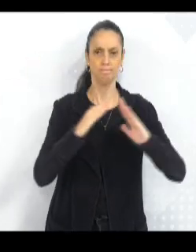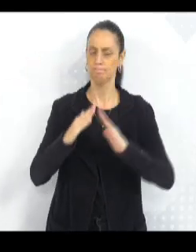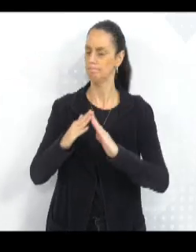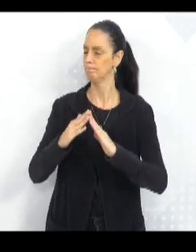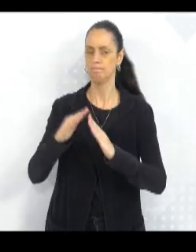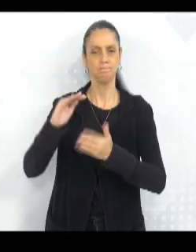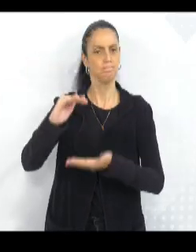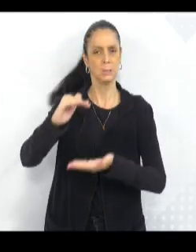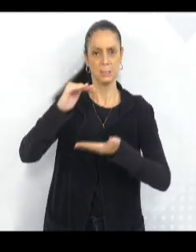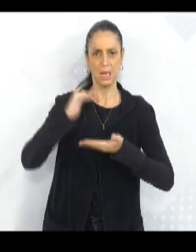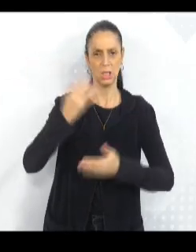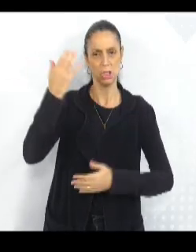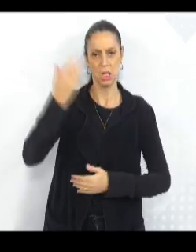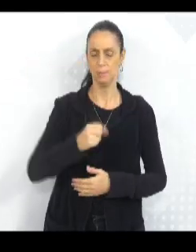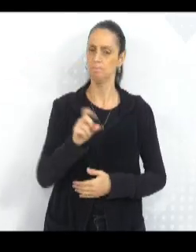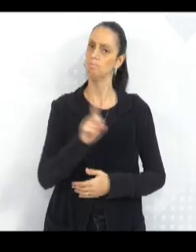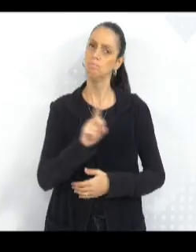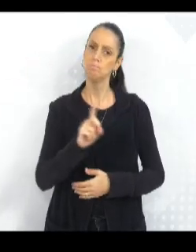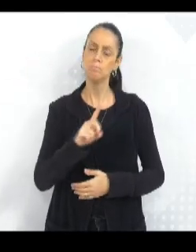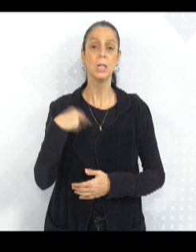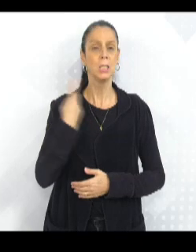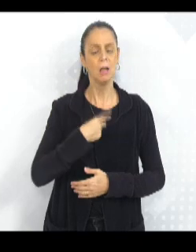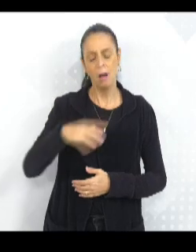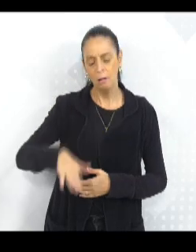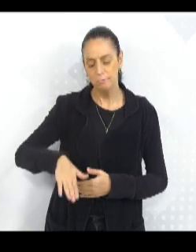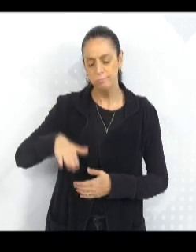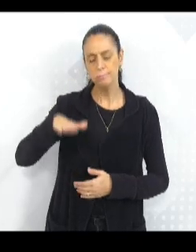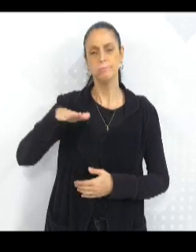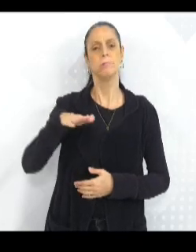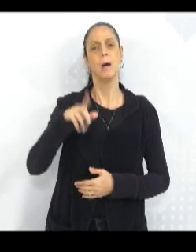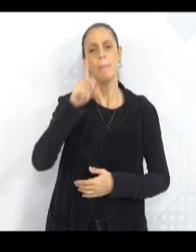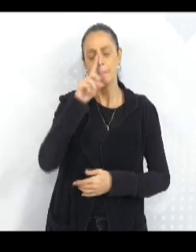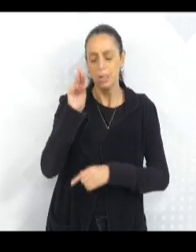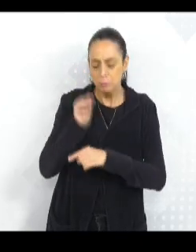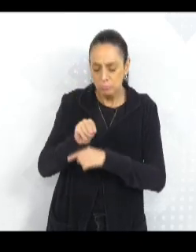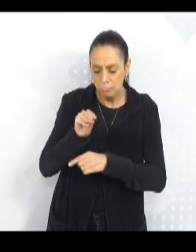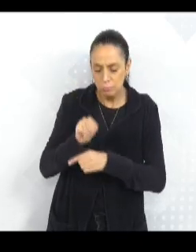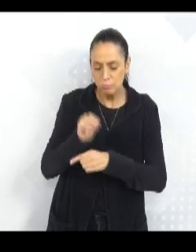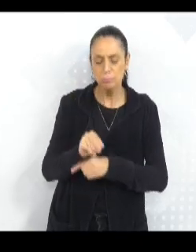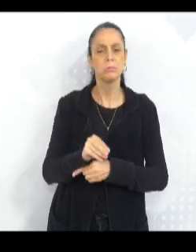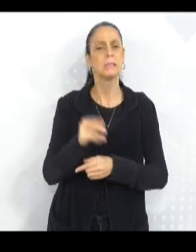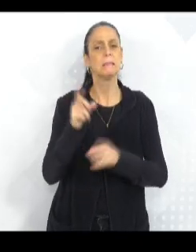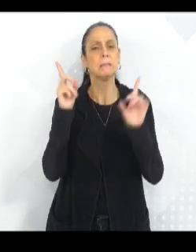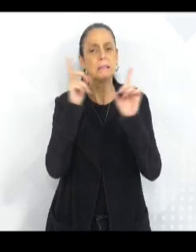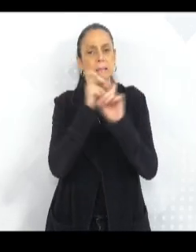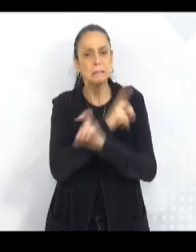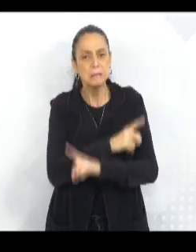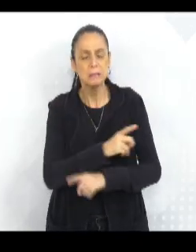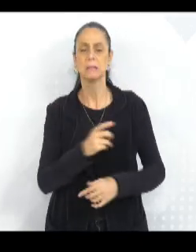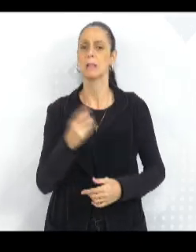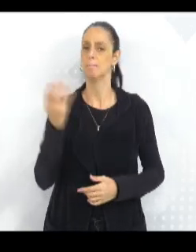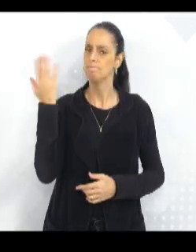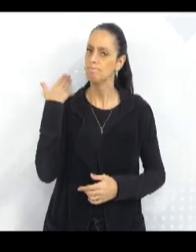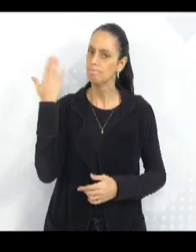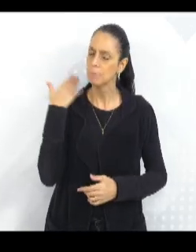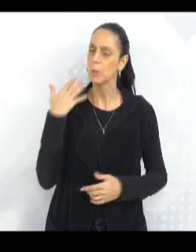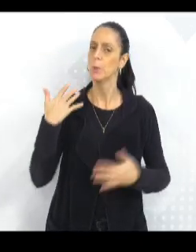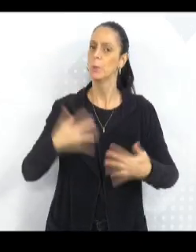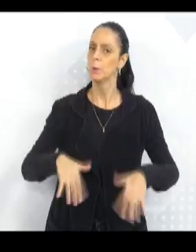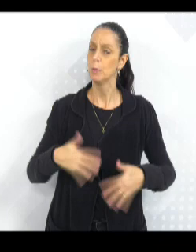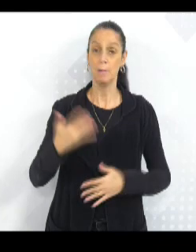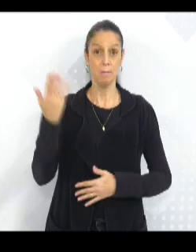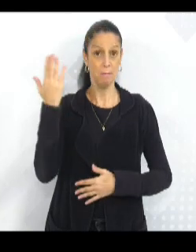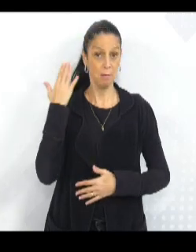E assim fomos criados, com muitas dificuldades, com muitas lutas. Nós morávamos à extrema, depois de um